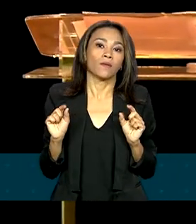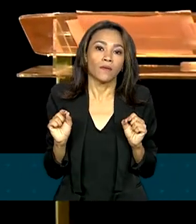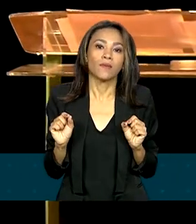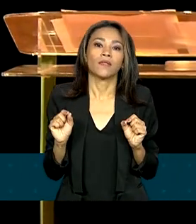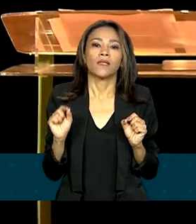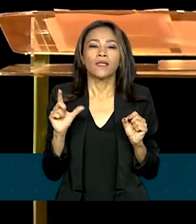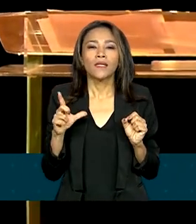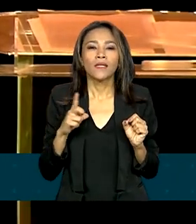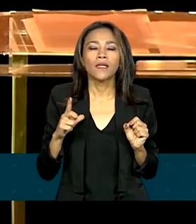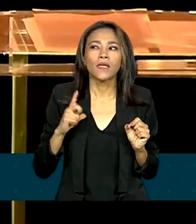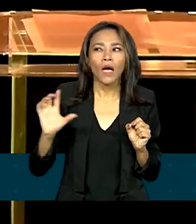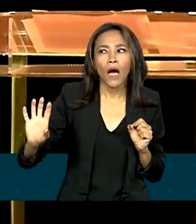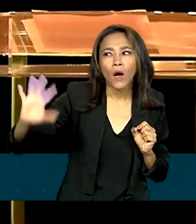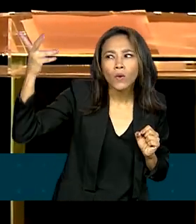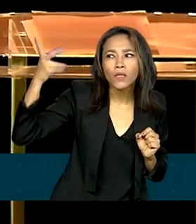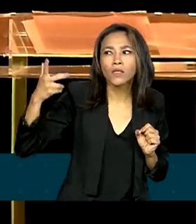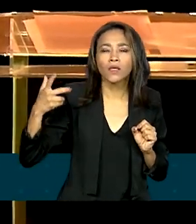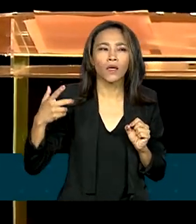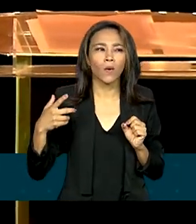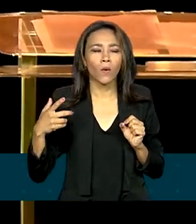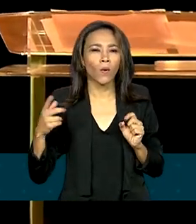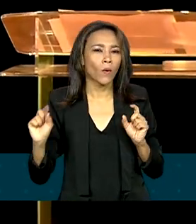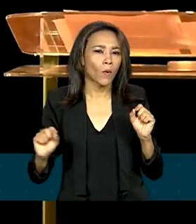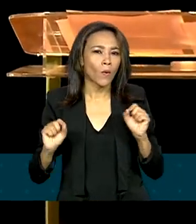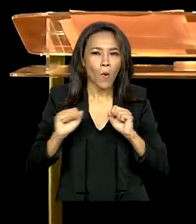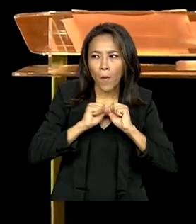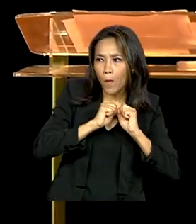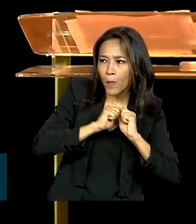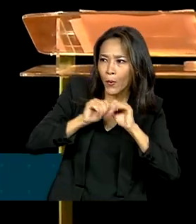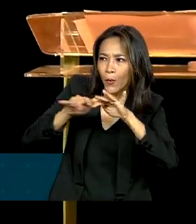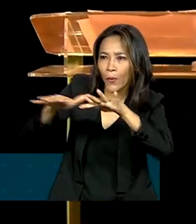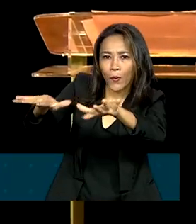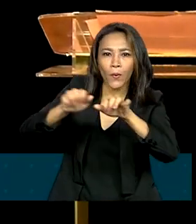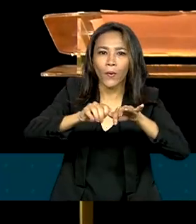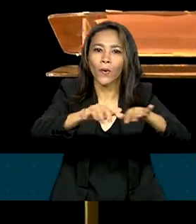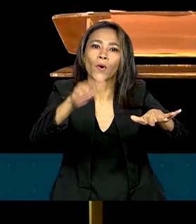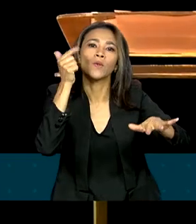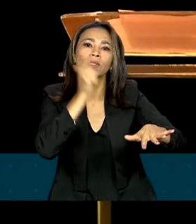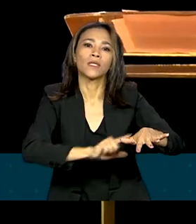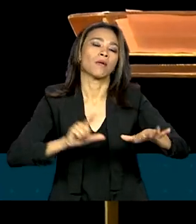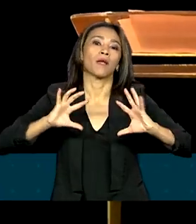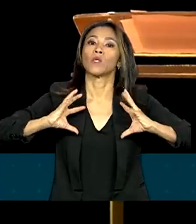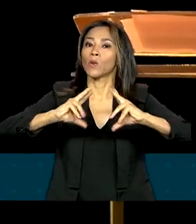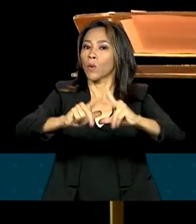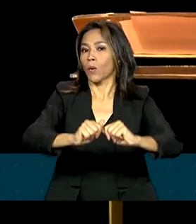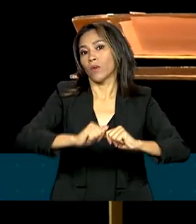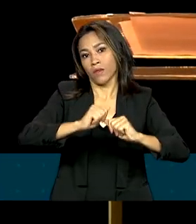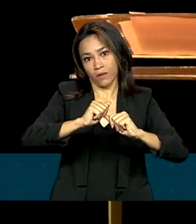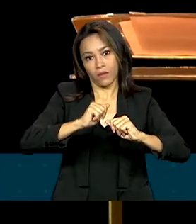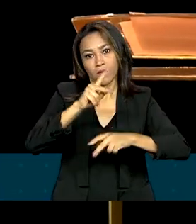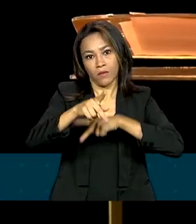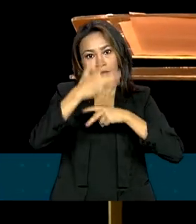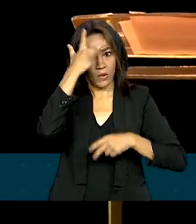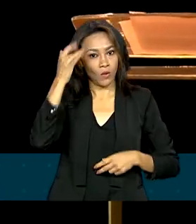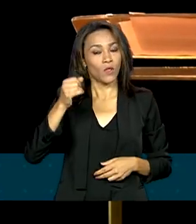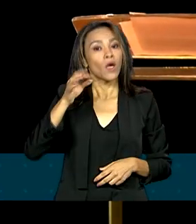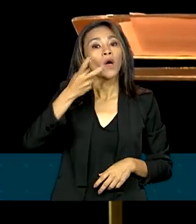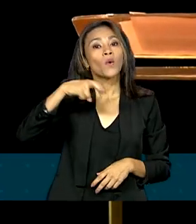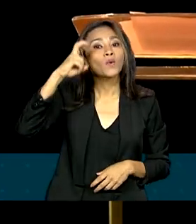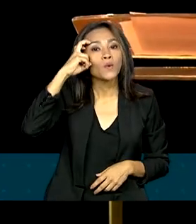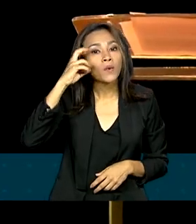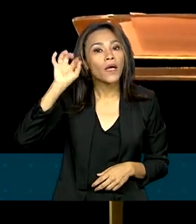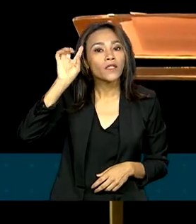algo, um acontecimento, uma dimensão, chegue para todas as pessoas. Porque cultura é um direito,